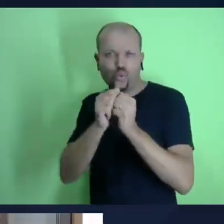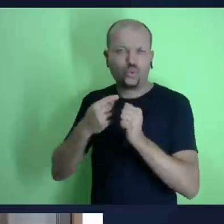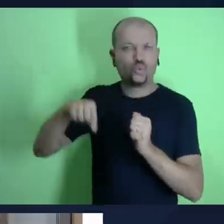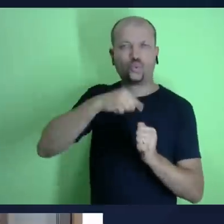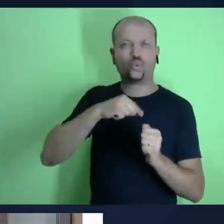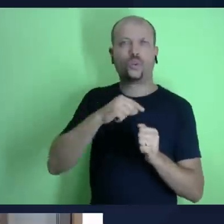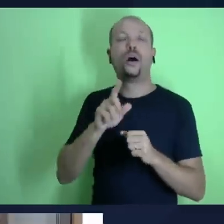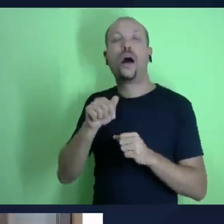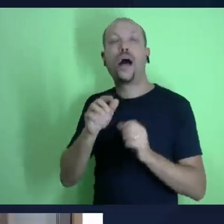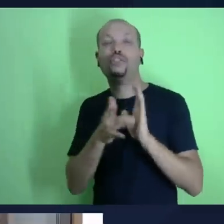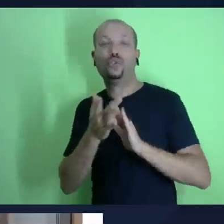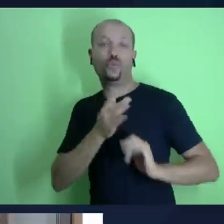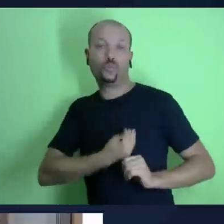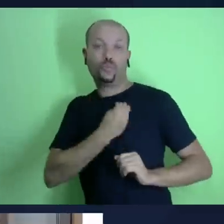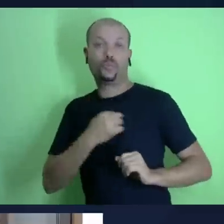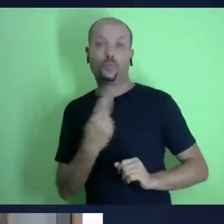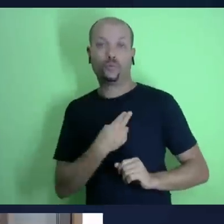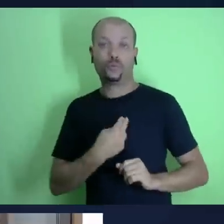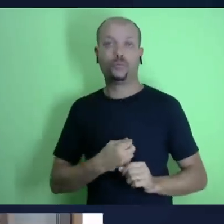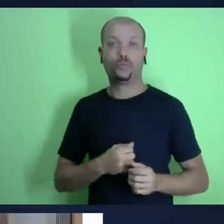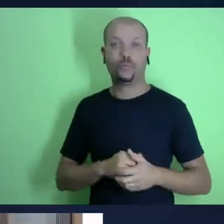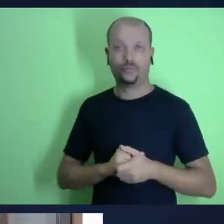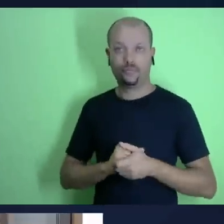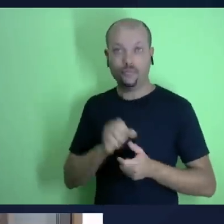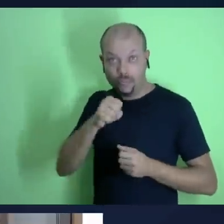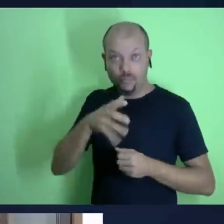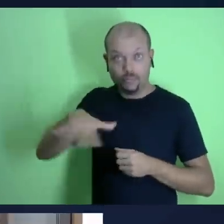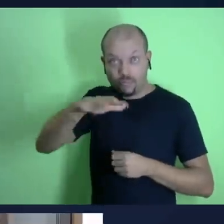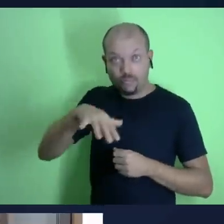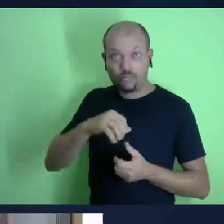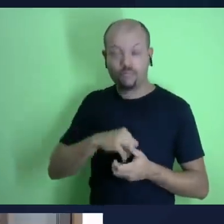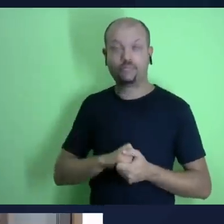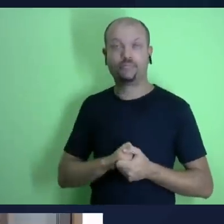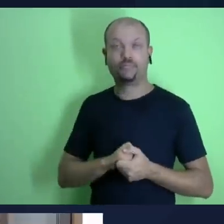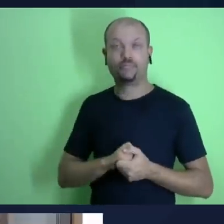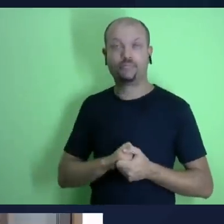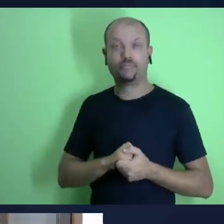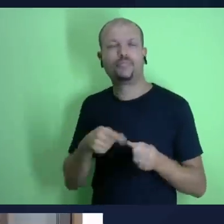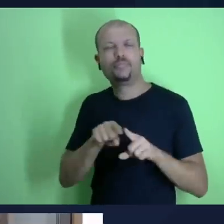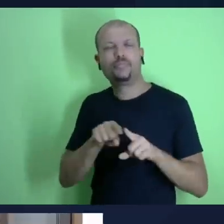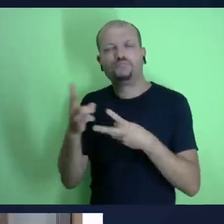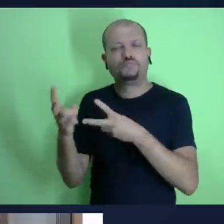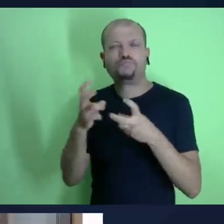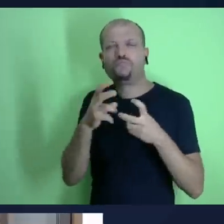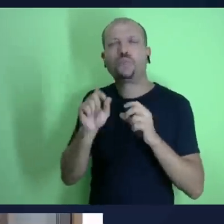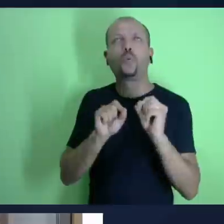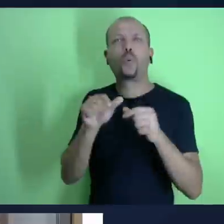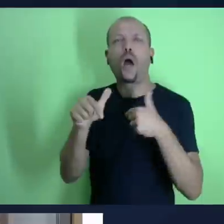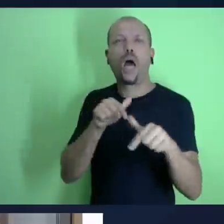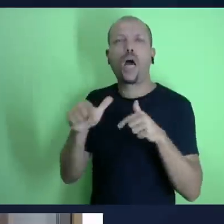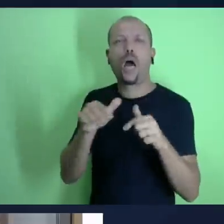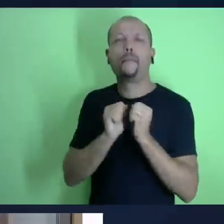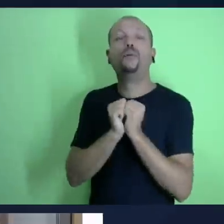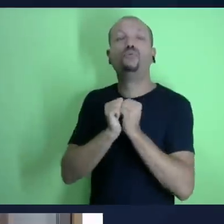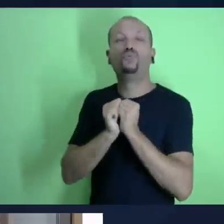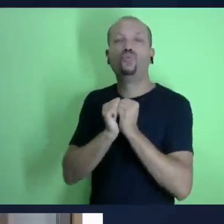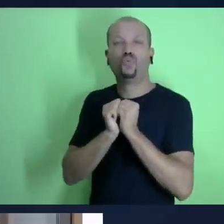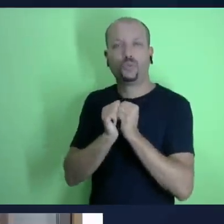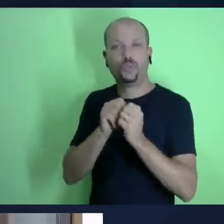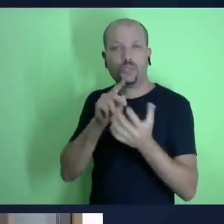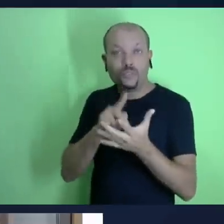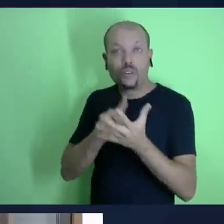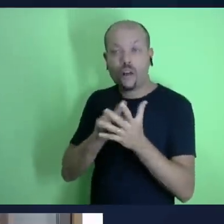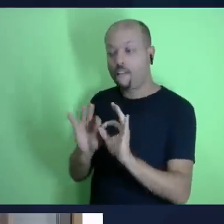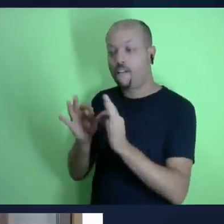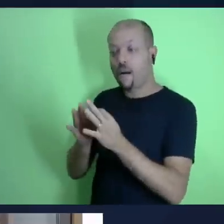do céu em nosso favor e eu eu quero dizer pra você pastor júlio pra vocês que nos assistem é de que todos os dias